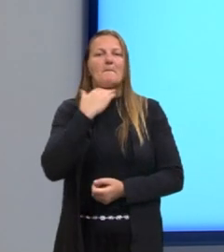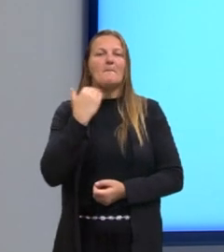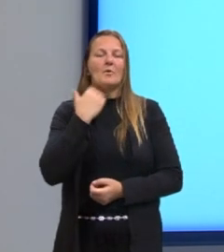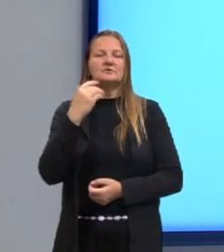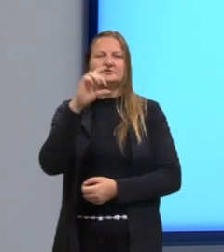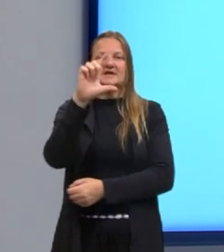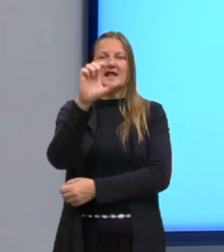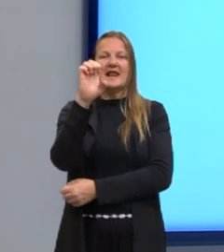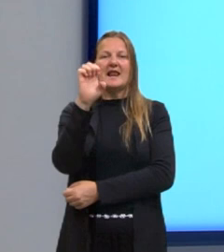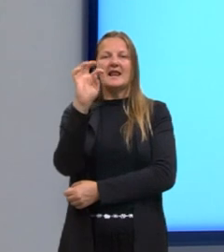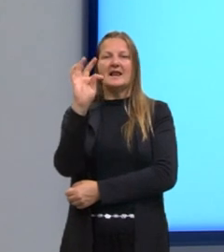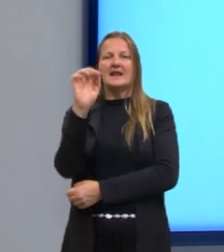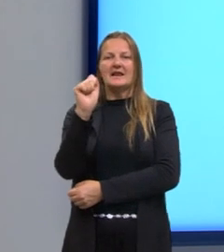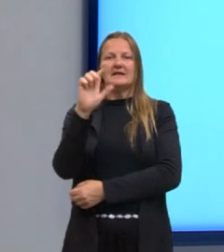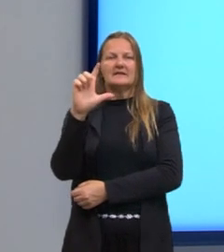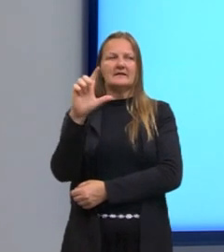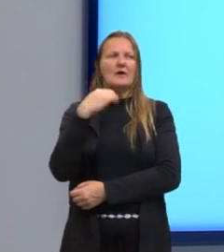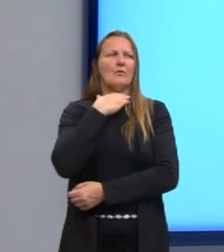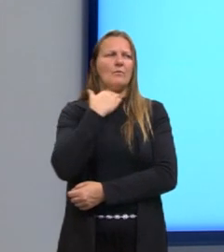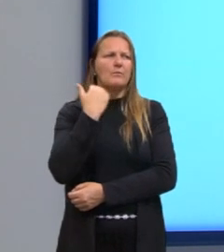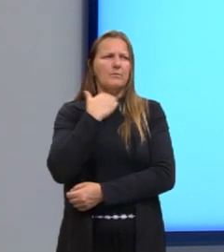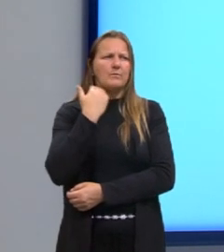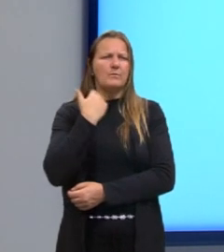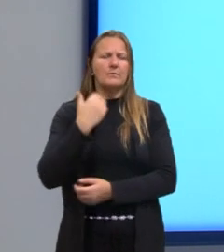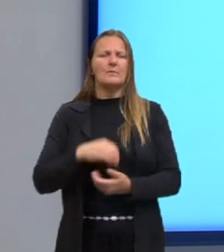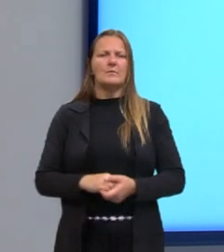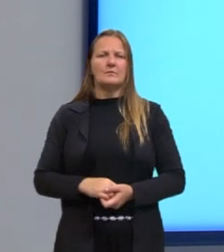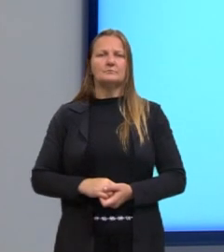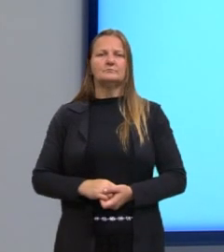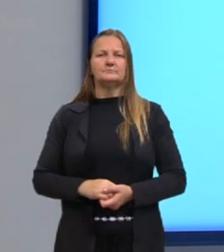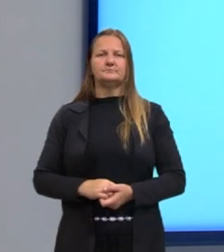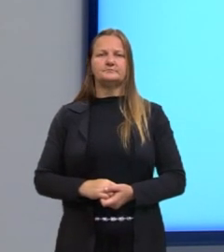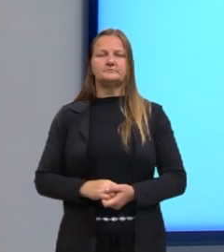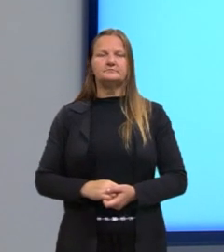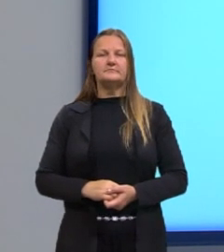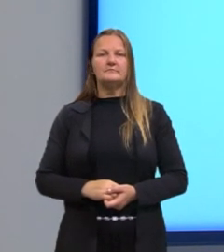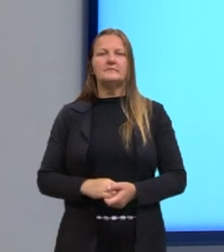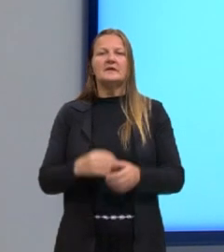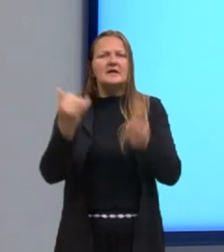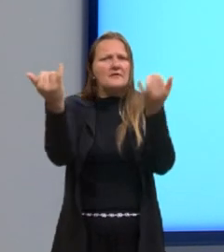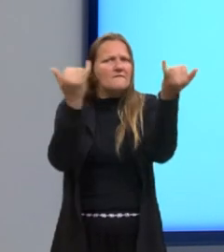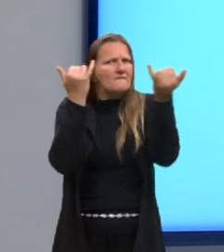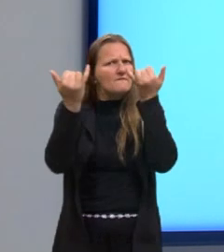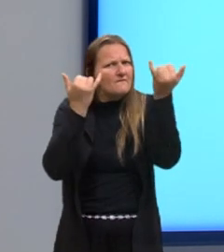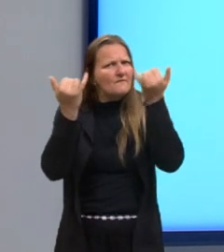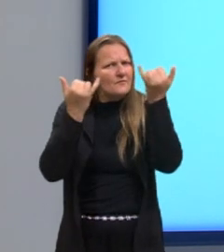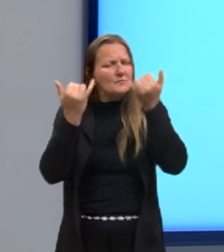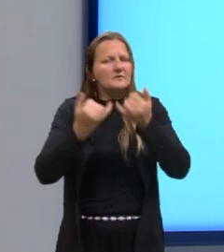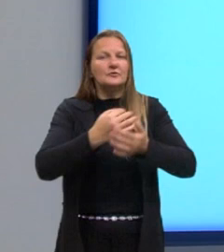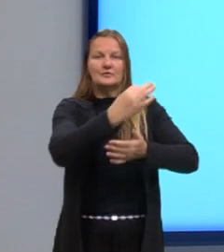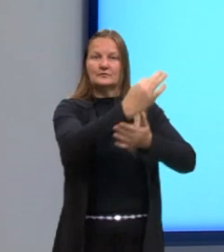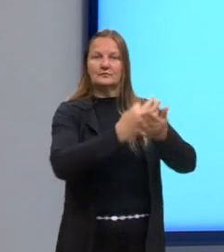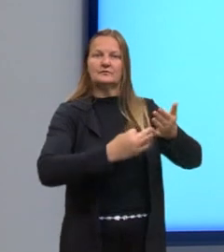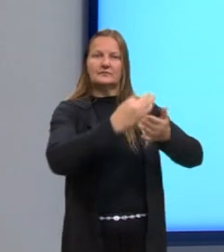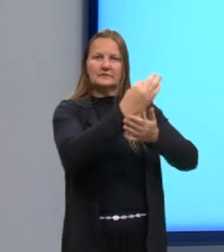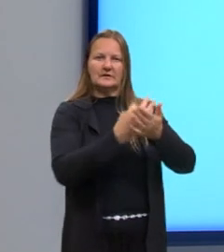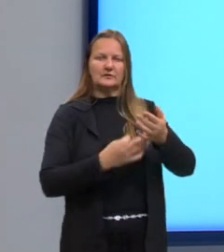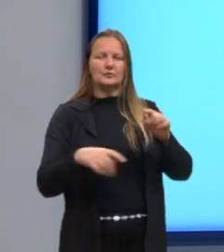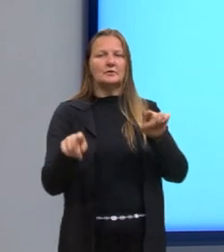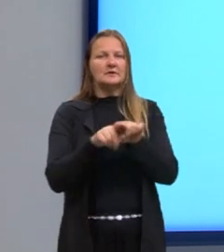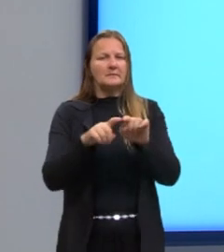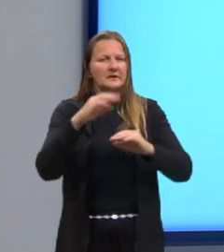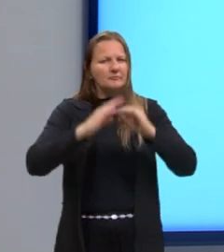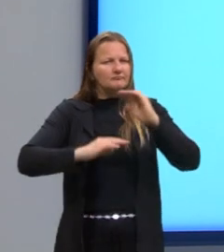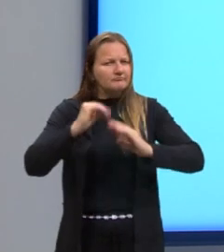é bem pequena. Então, segundo as informações do texto, e aplicando